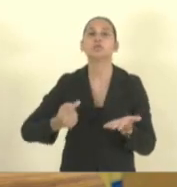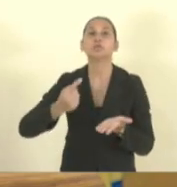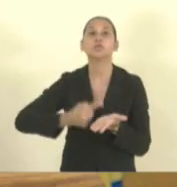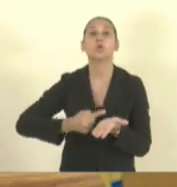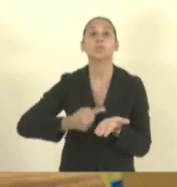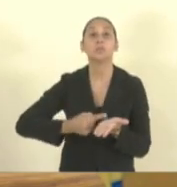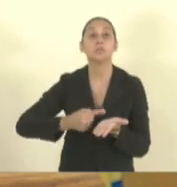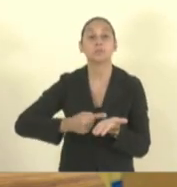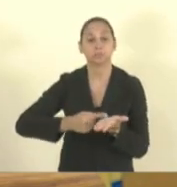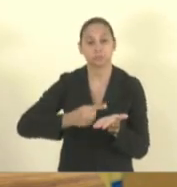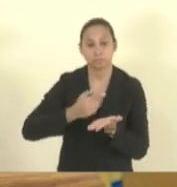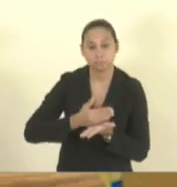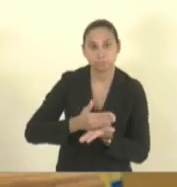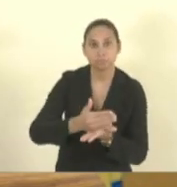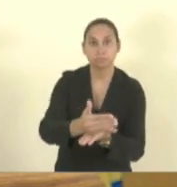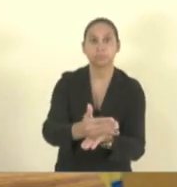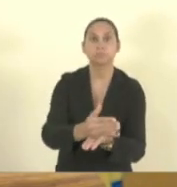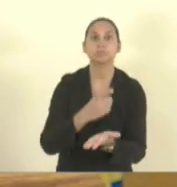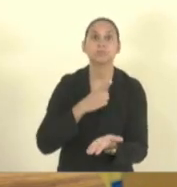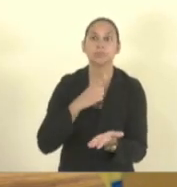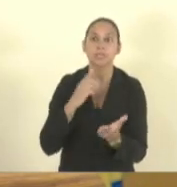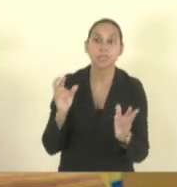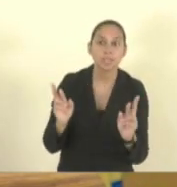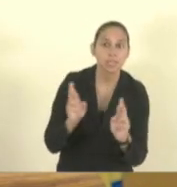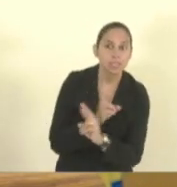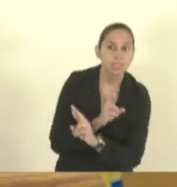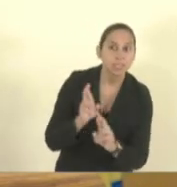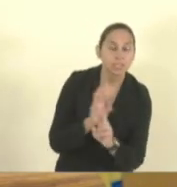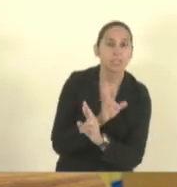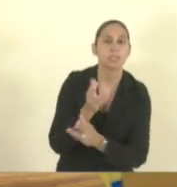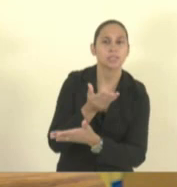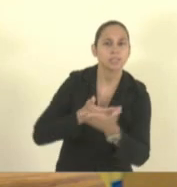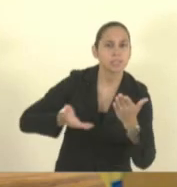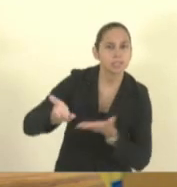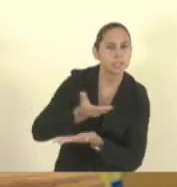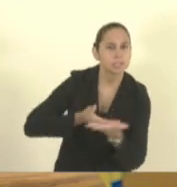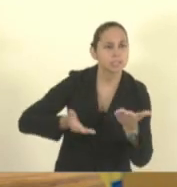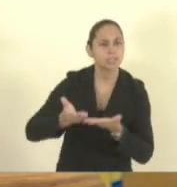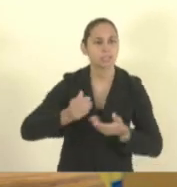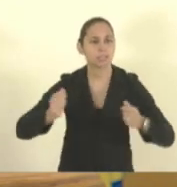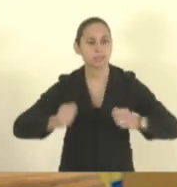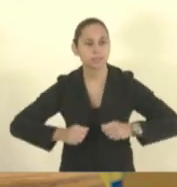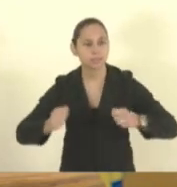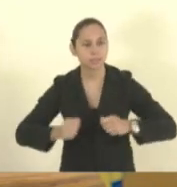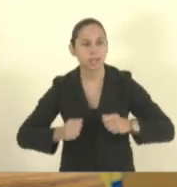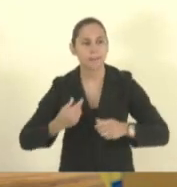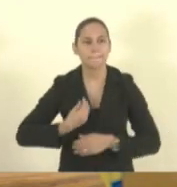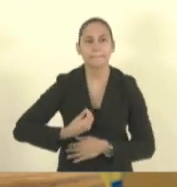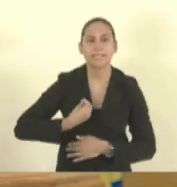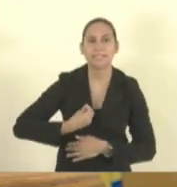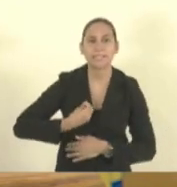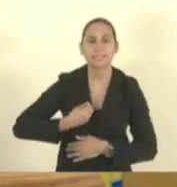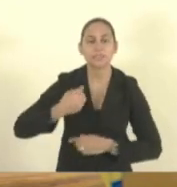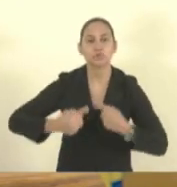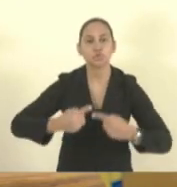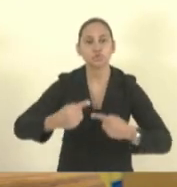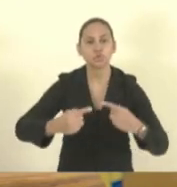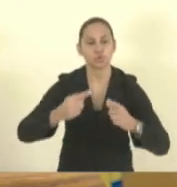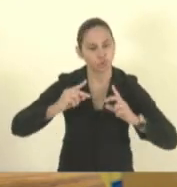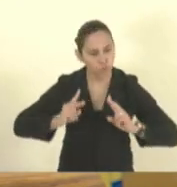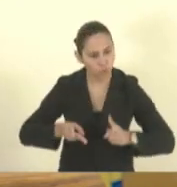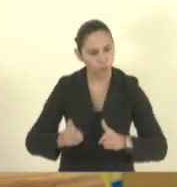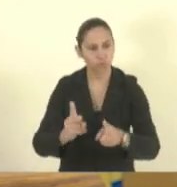criando essa rede de conexão de estar presente em outros momentos para discutir esse desafio volto a dizer